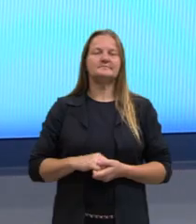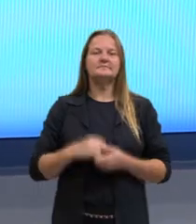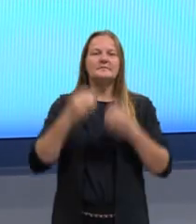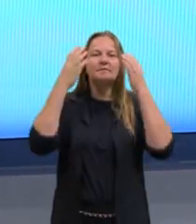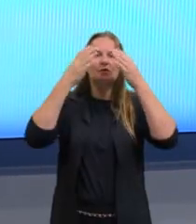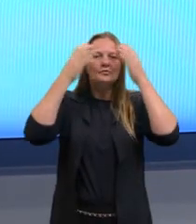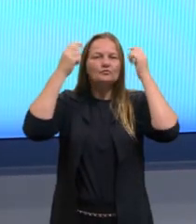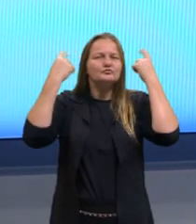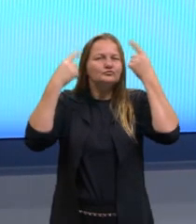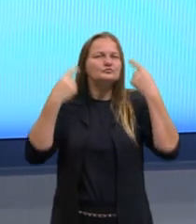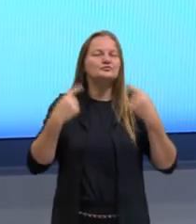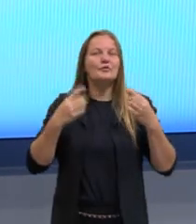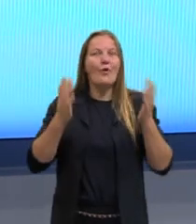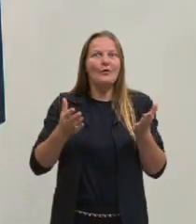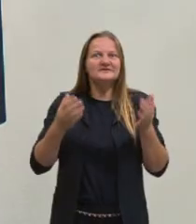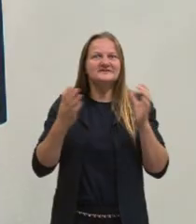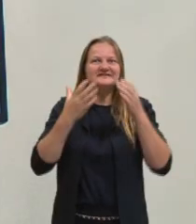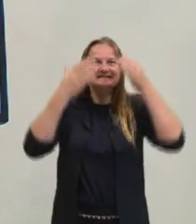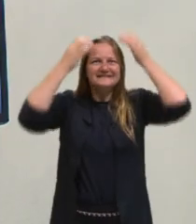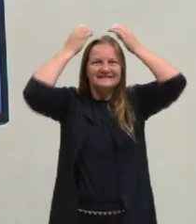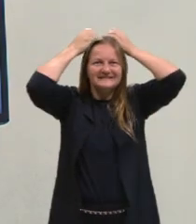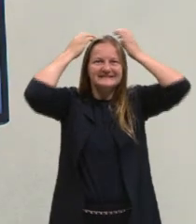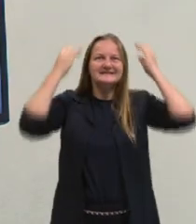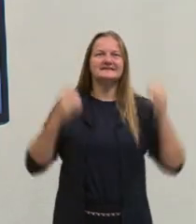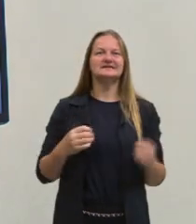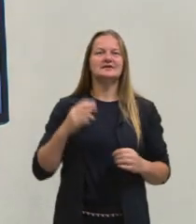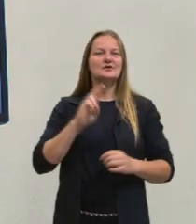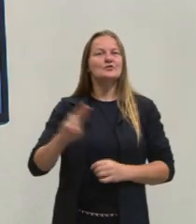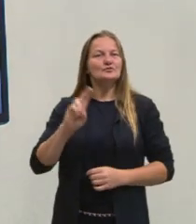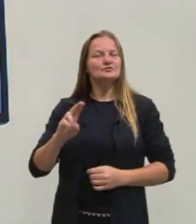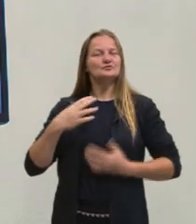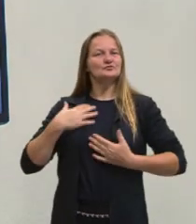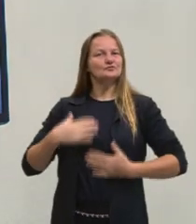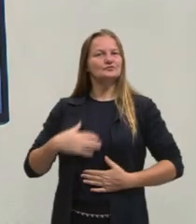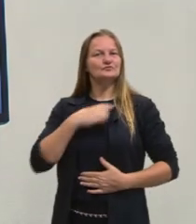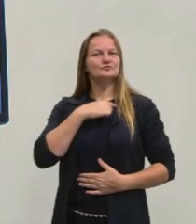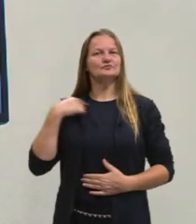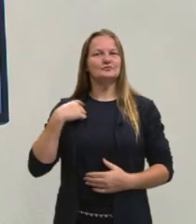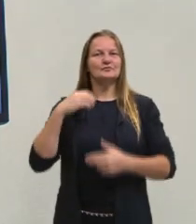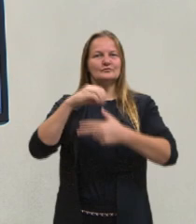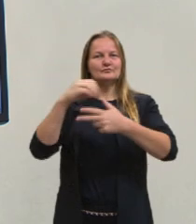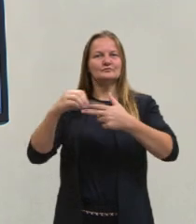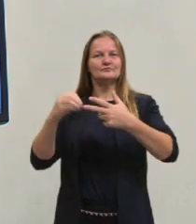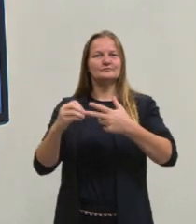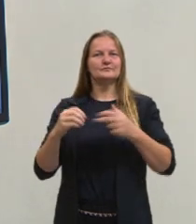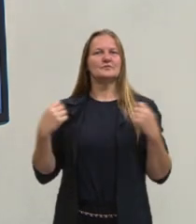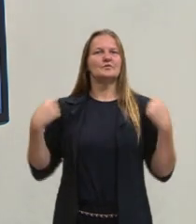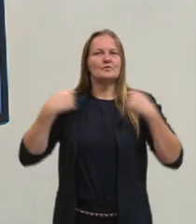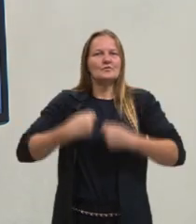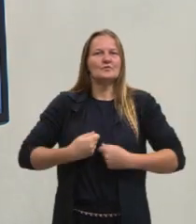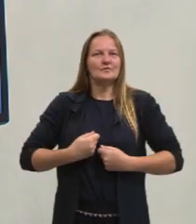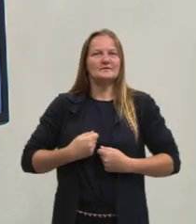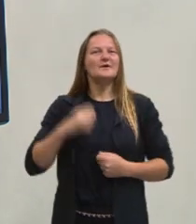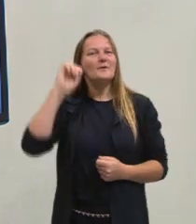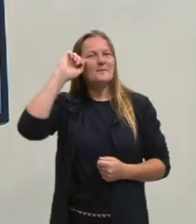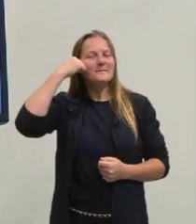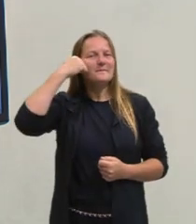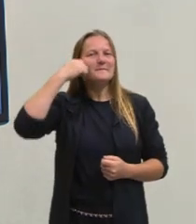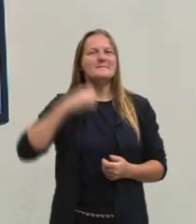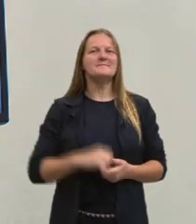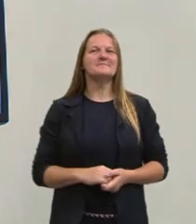cabelos crespos, hoje estão presos, estou vestindo a camiseta do programa Pré-ENEM, um casaquinho preto